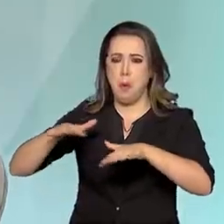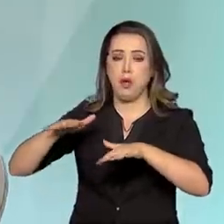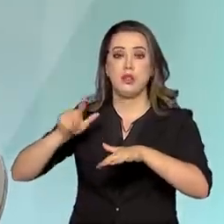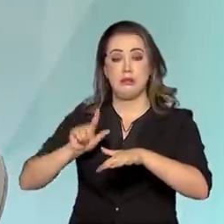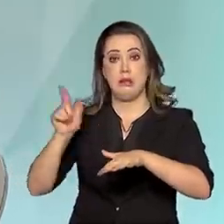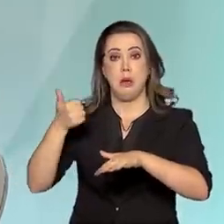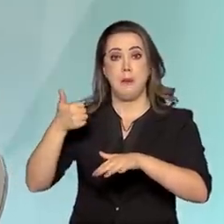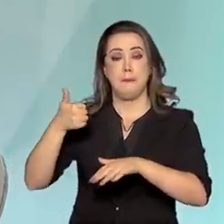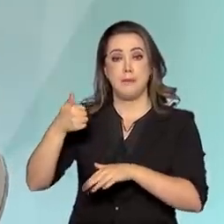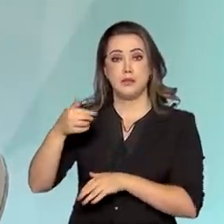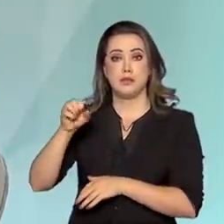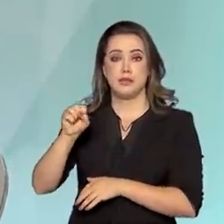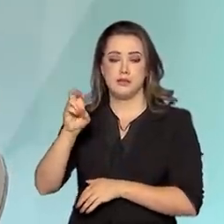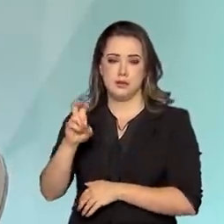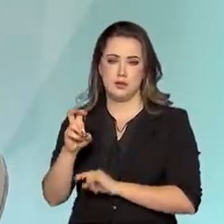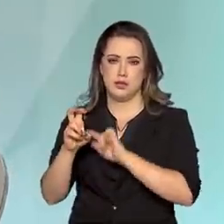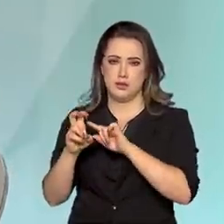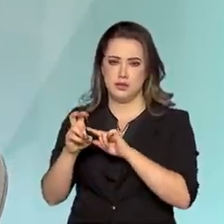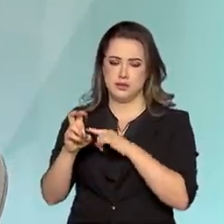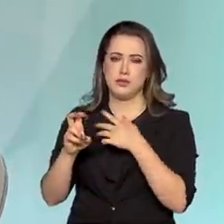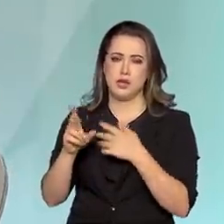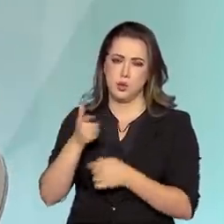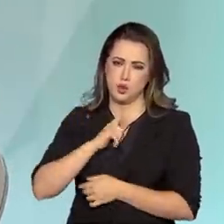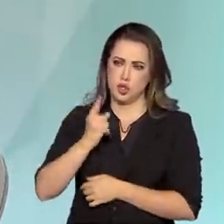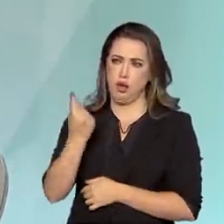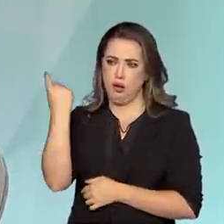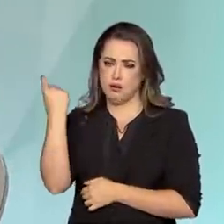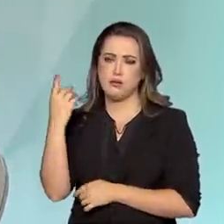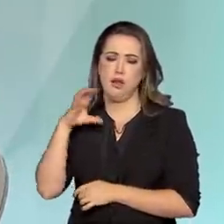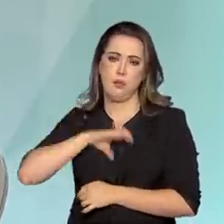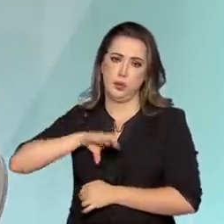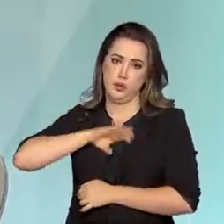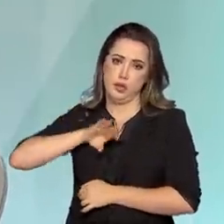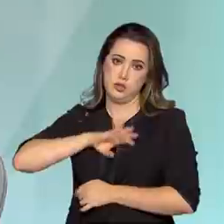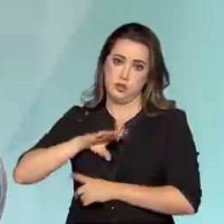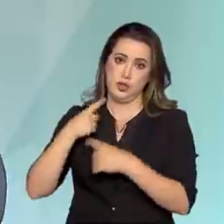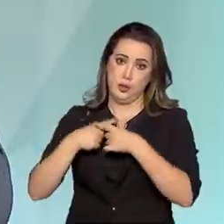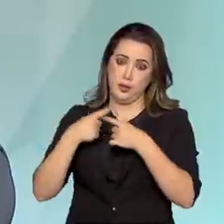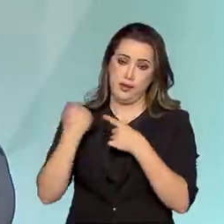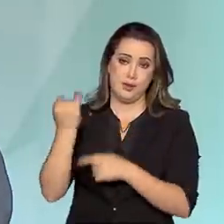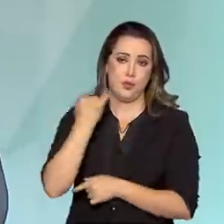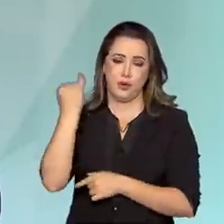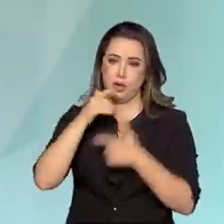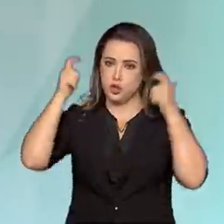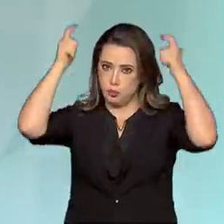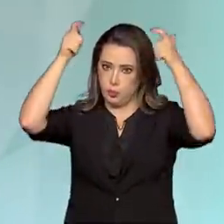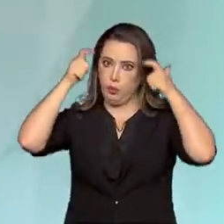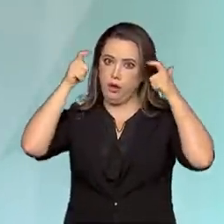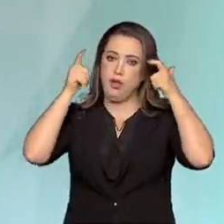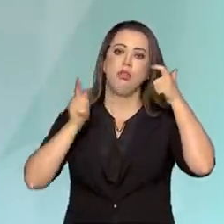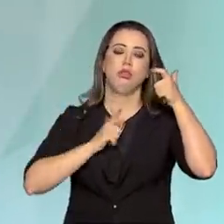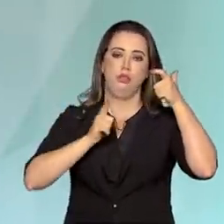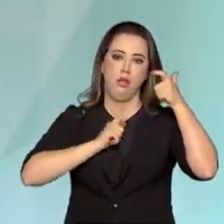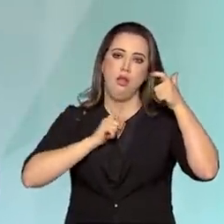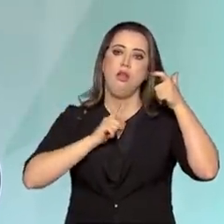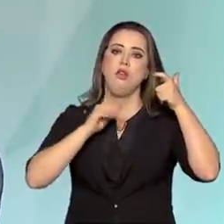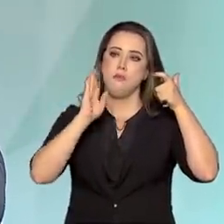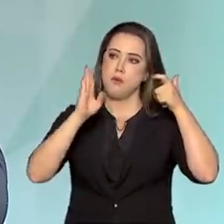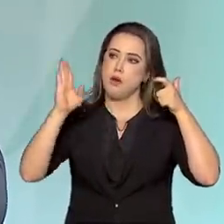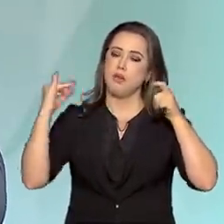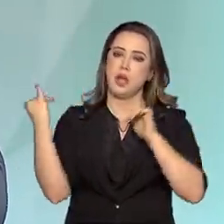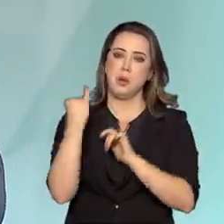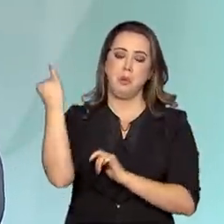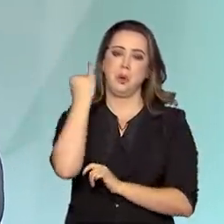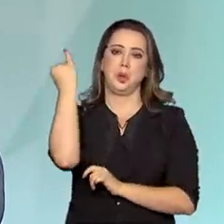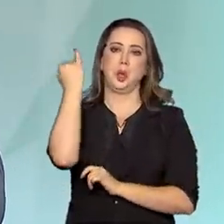biblioteca, os reis tinham bibliotecas porque esse era um item que dava, digamos assim, sinal de poder, era um sinal de prestígio. Então,